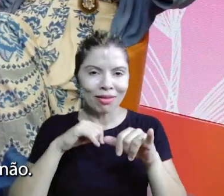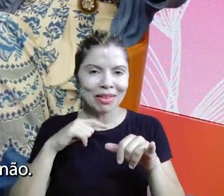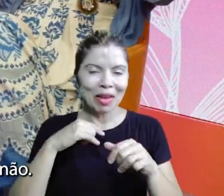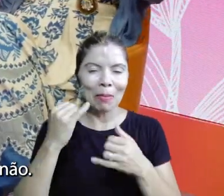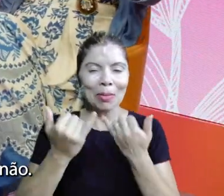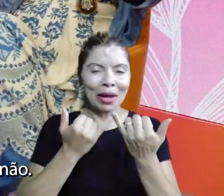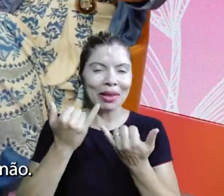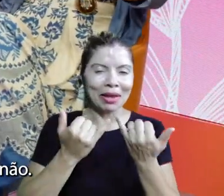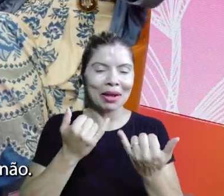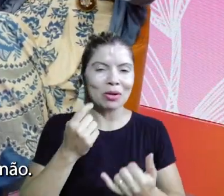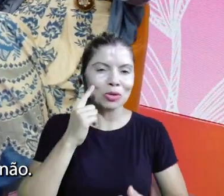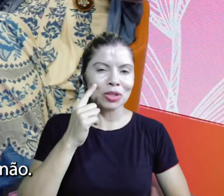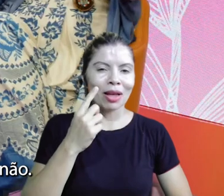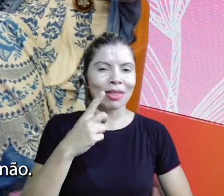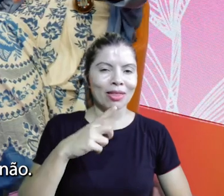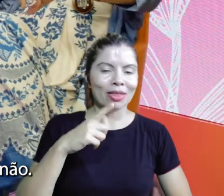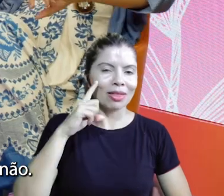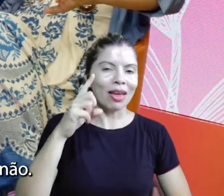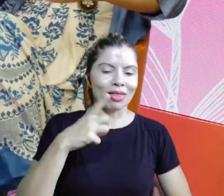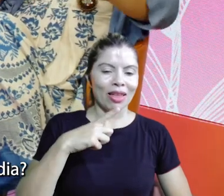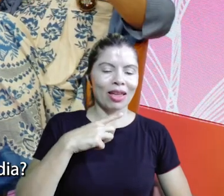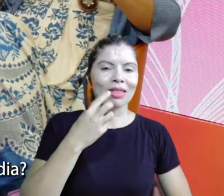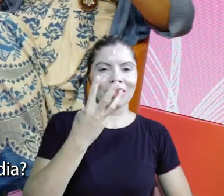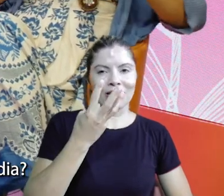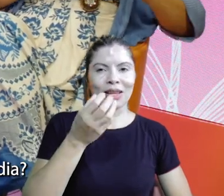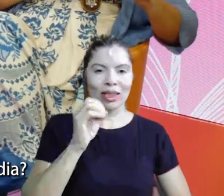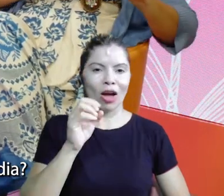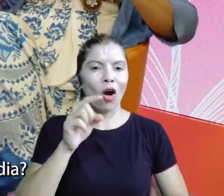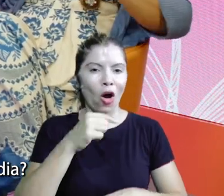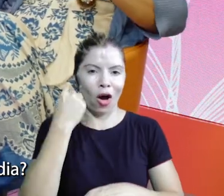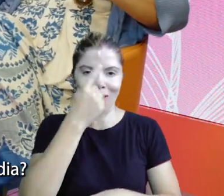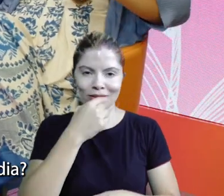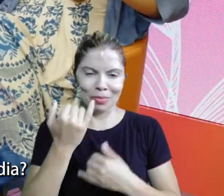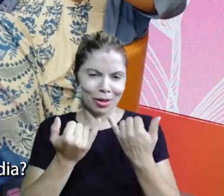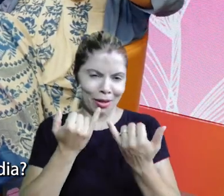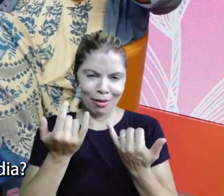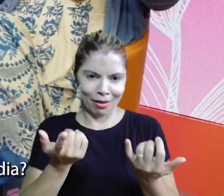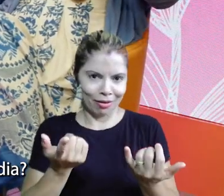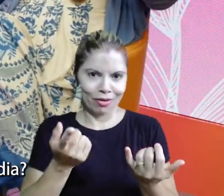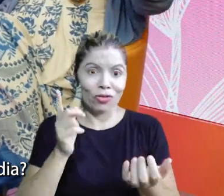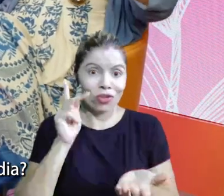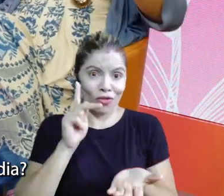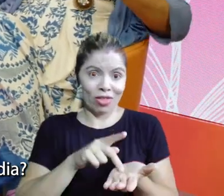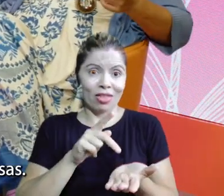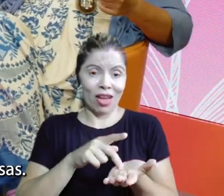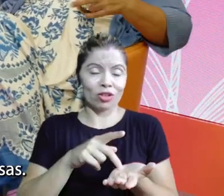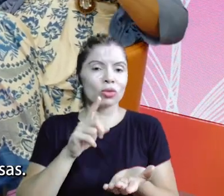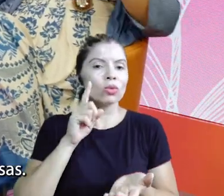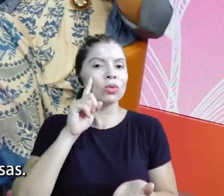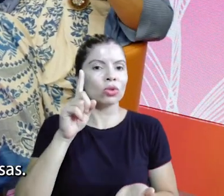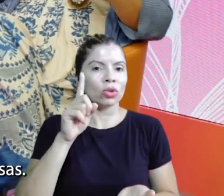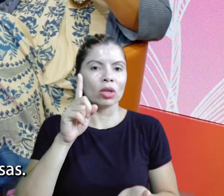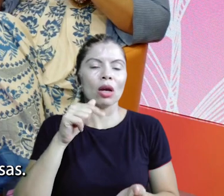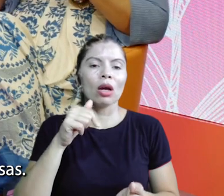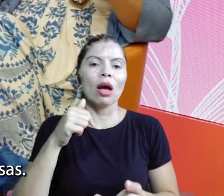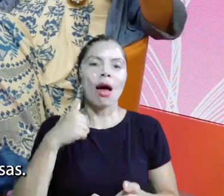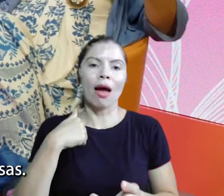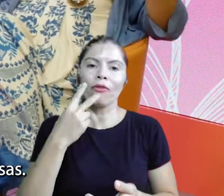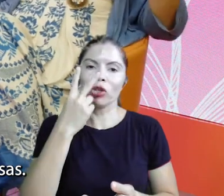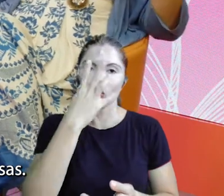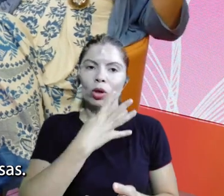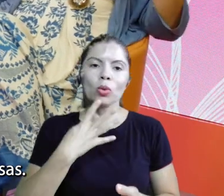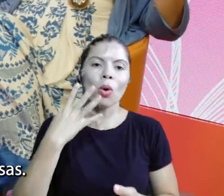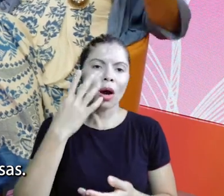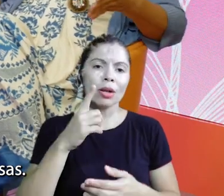o cliente querendo saber se vai abrir amanhã ou não, aí o cara quer ir às 10, você só vai abrir meio dia, porque que você abre meio dia, então, assim, o teu